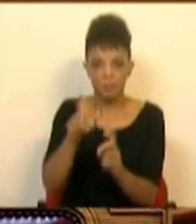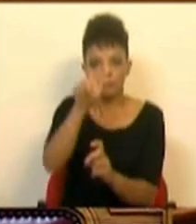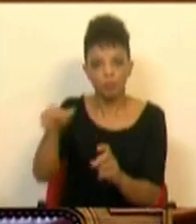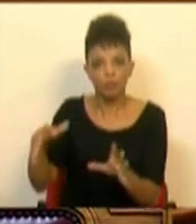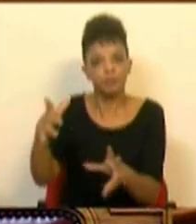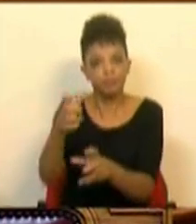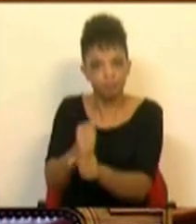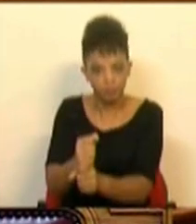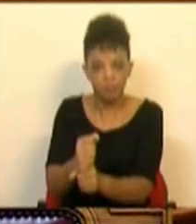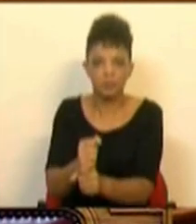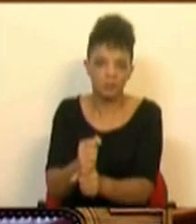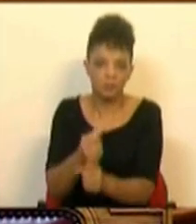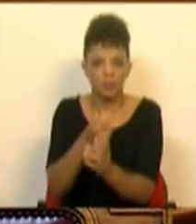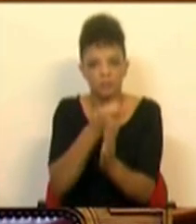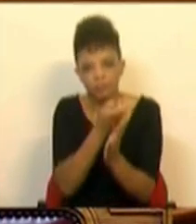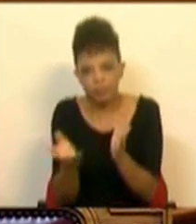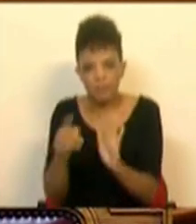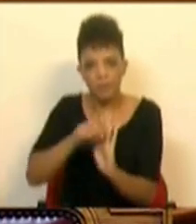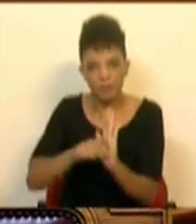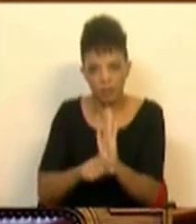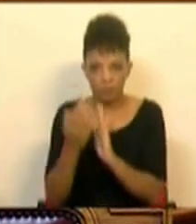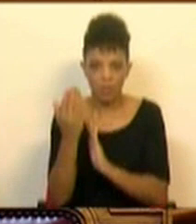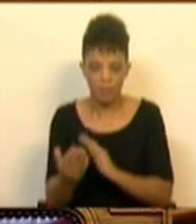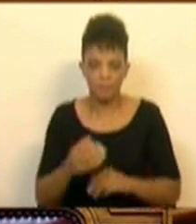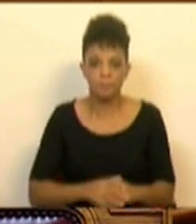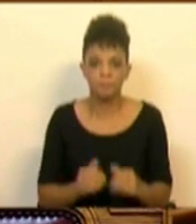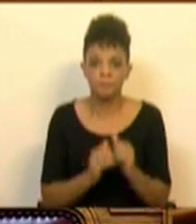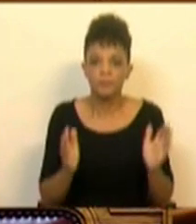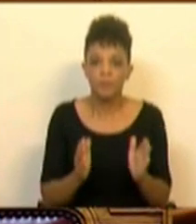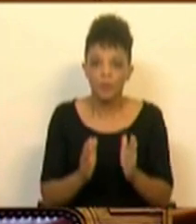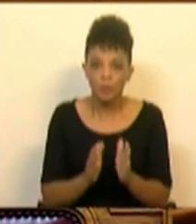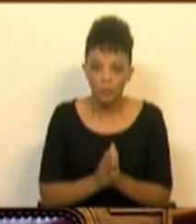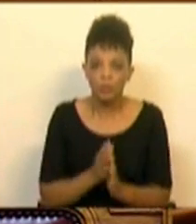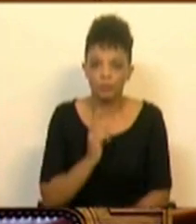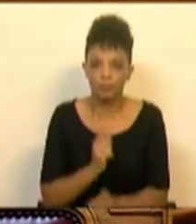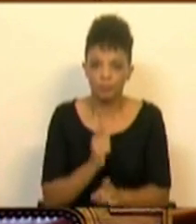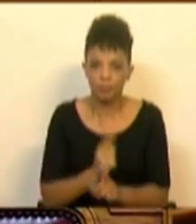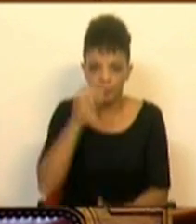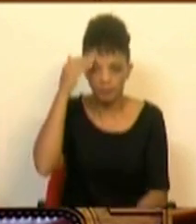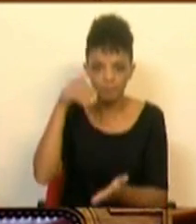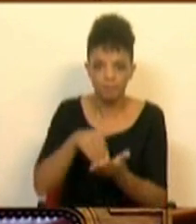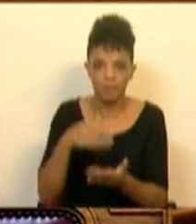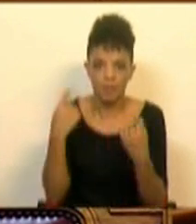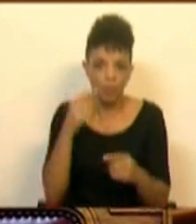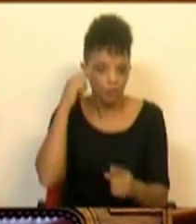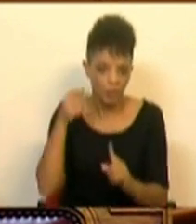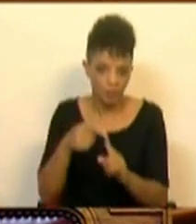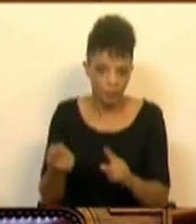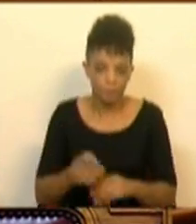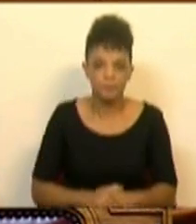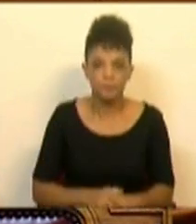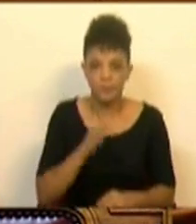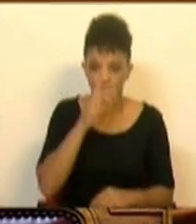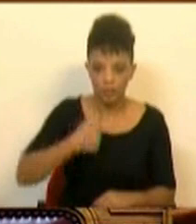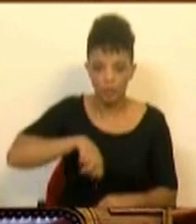há um conjunto muito vasto de medidas, que concorrem todas para o mesmo efeito. É por isso que,